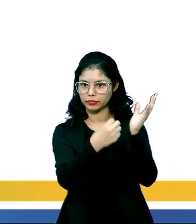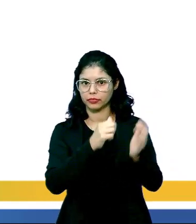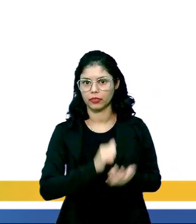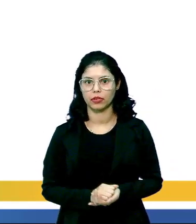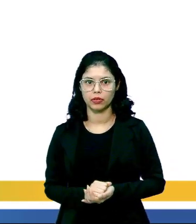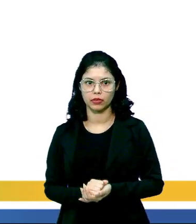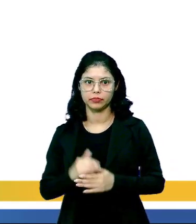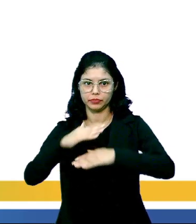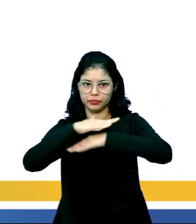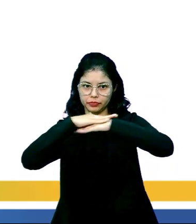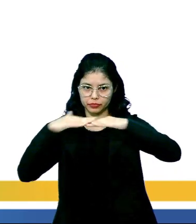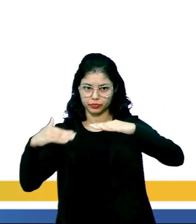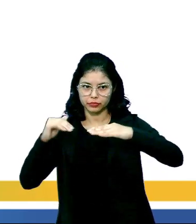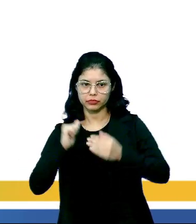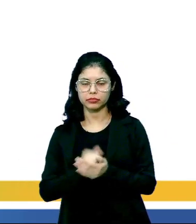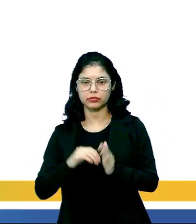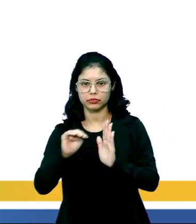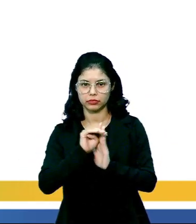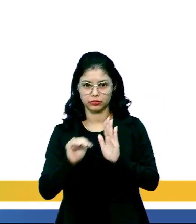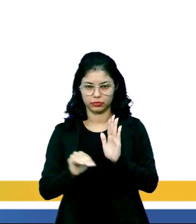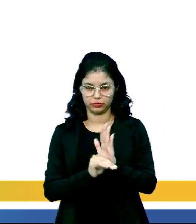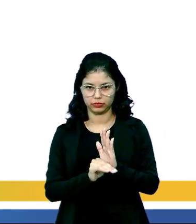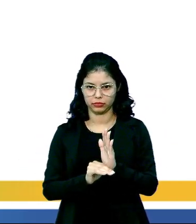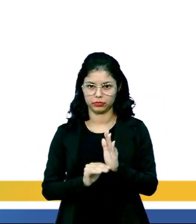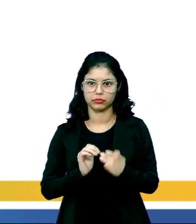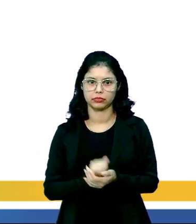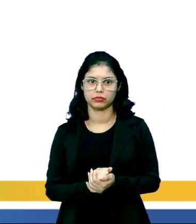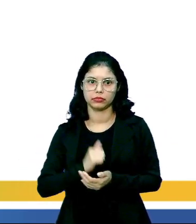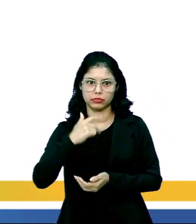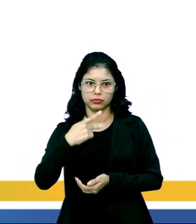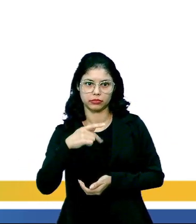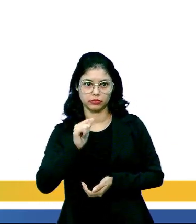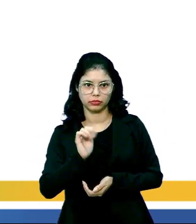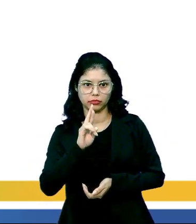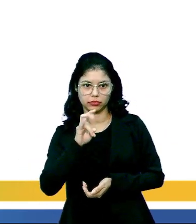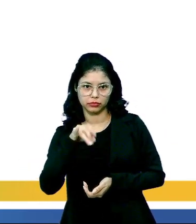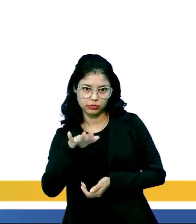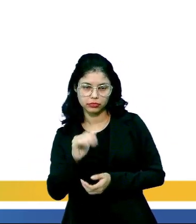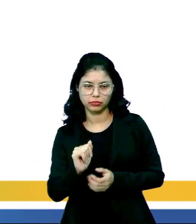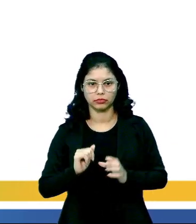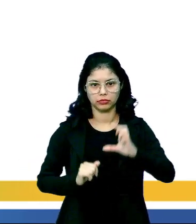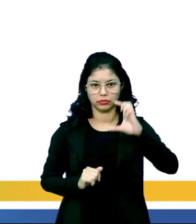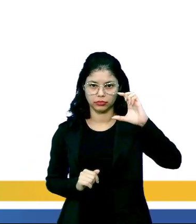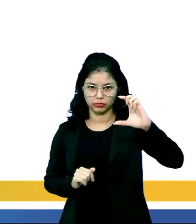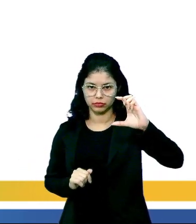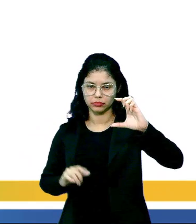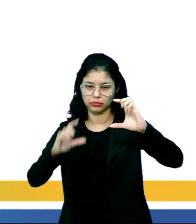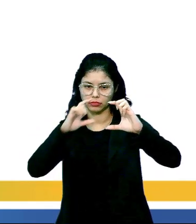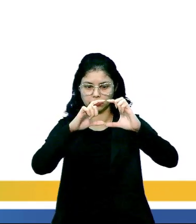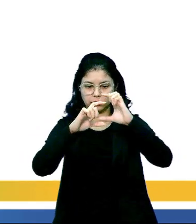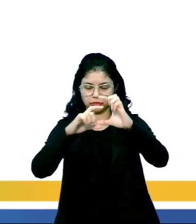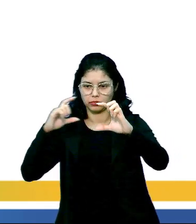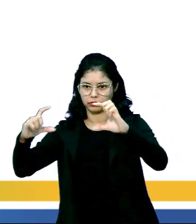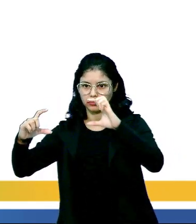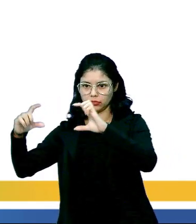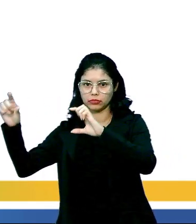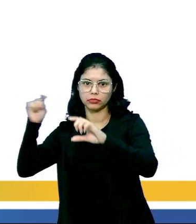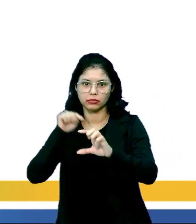folha. Temos a epiderme superior. Na parte do parênquima, pessoal, desses dois parênquima aí, temos o mesófilo,